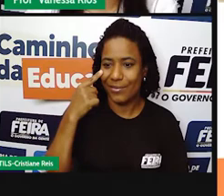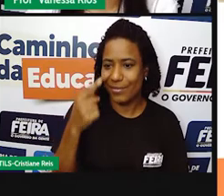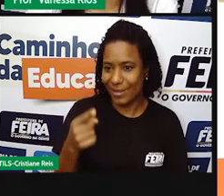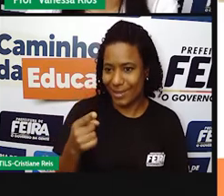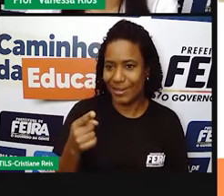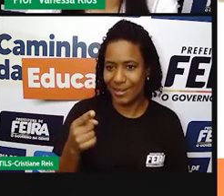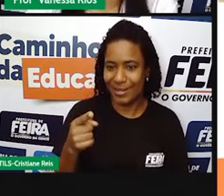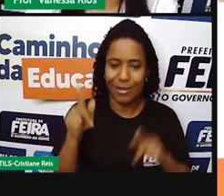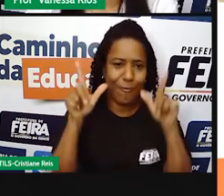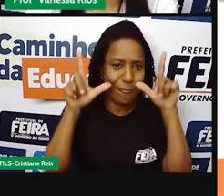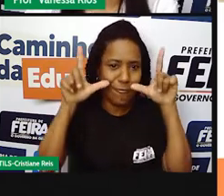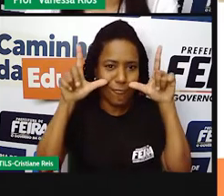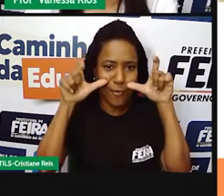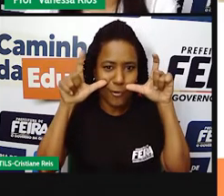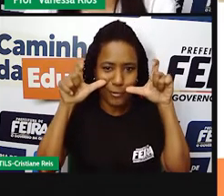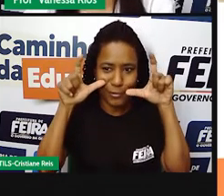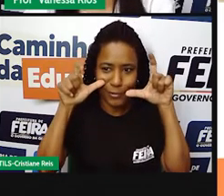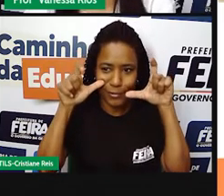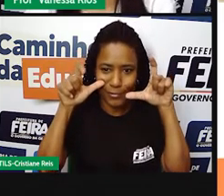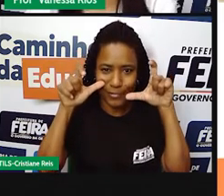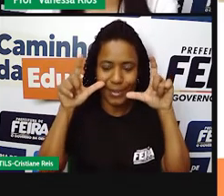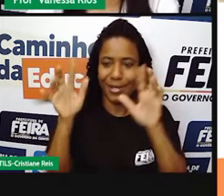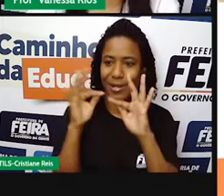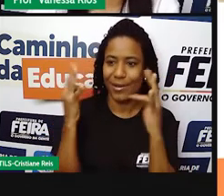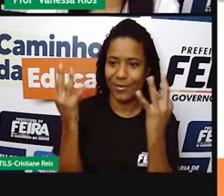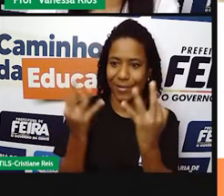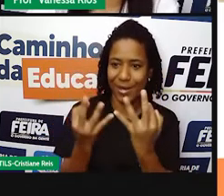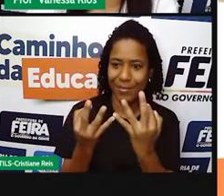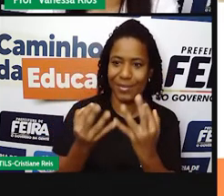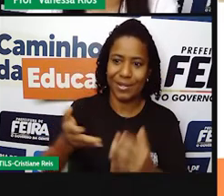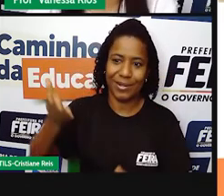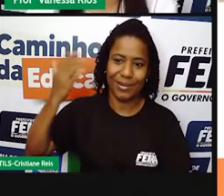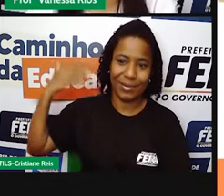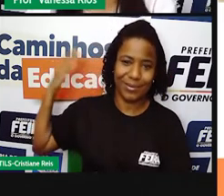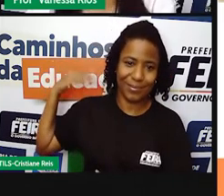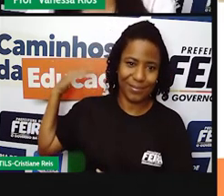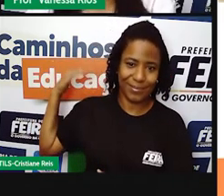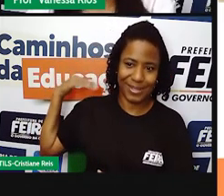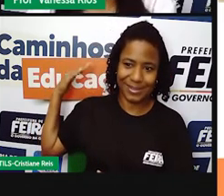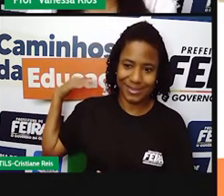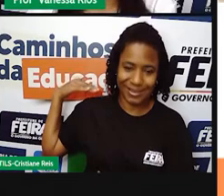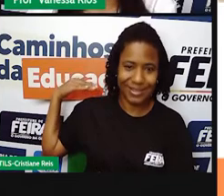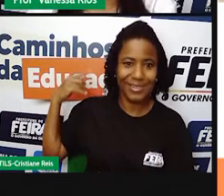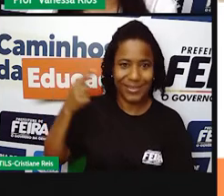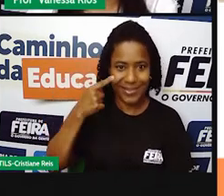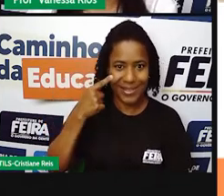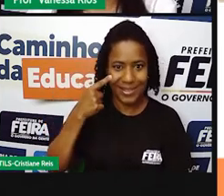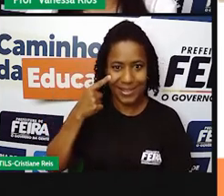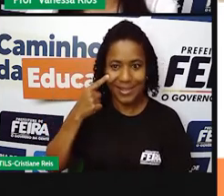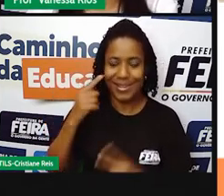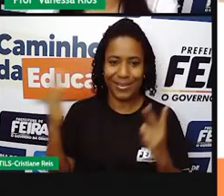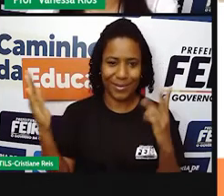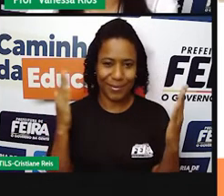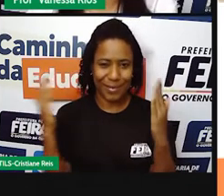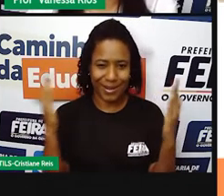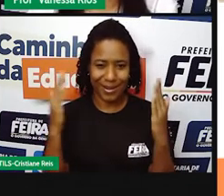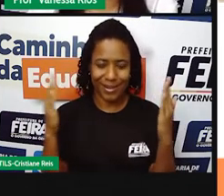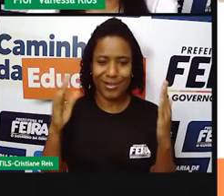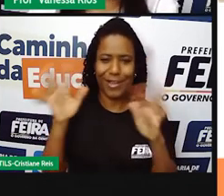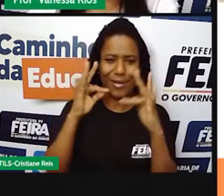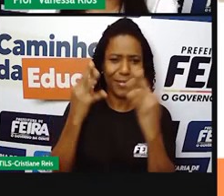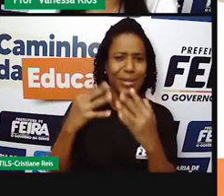fotografia, né? De uma família do passado e uma família do presente. E o que a gente pode